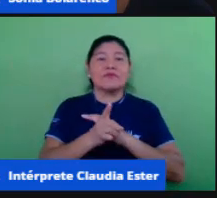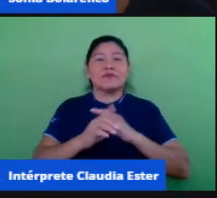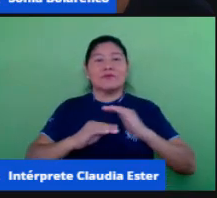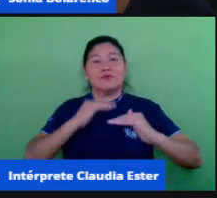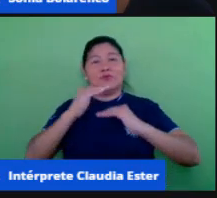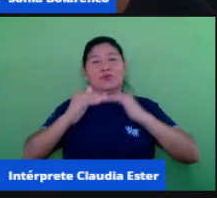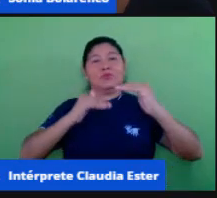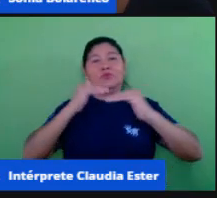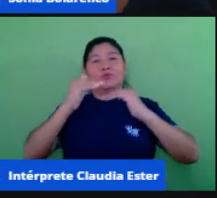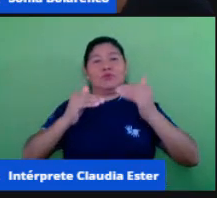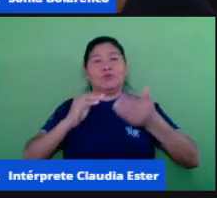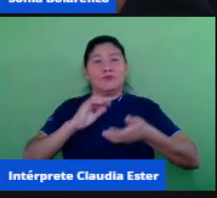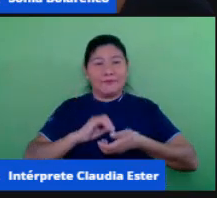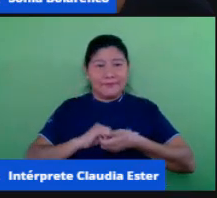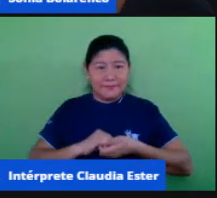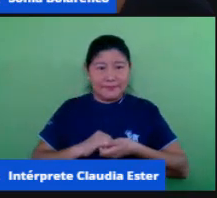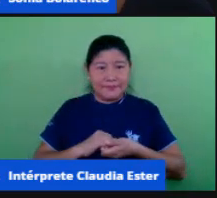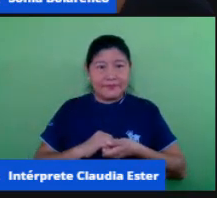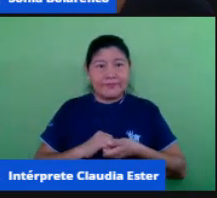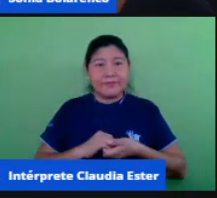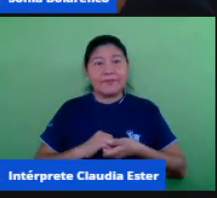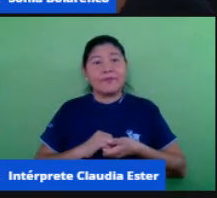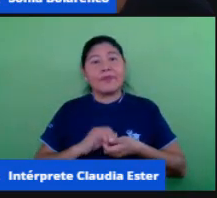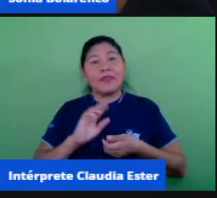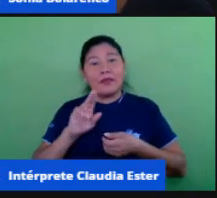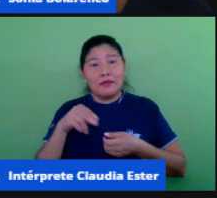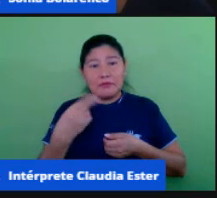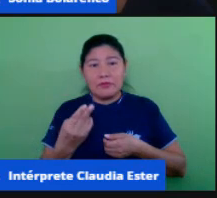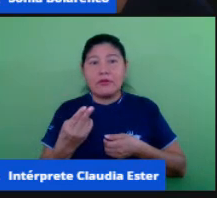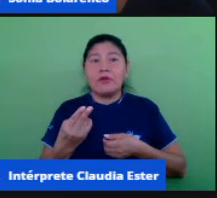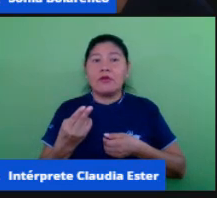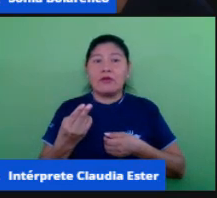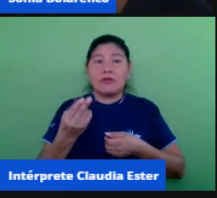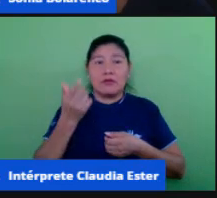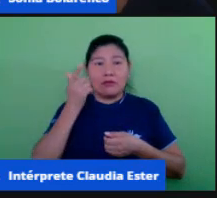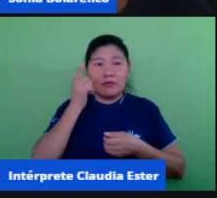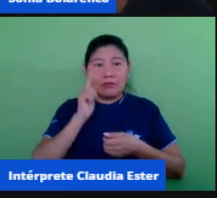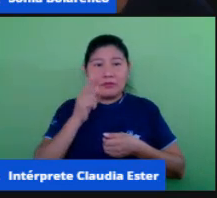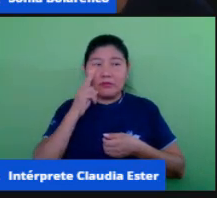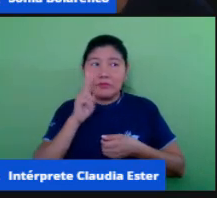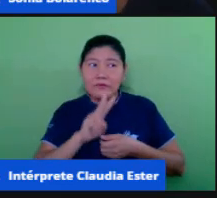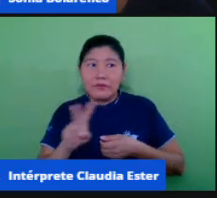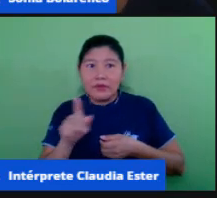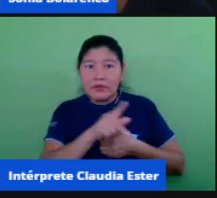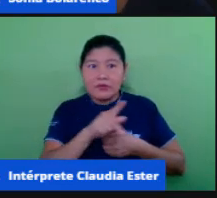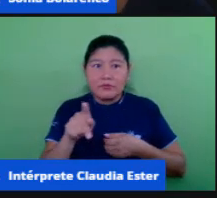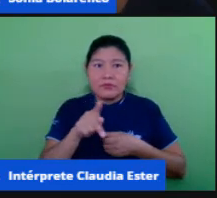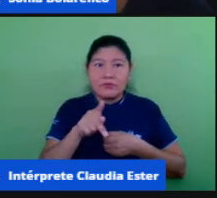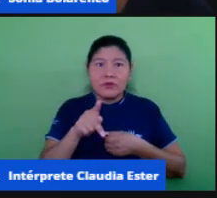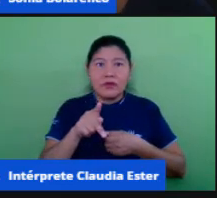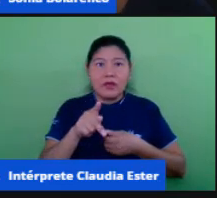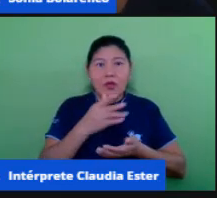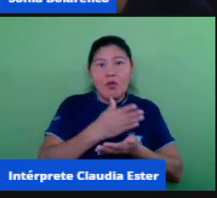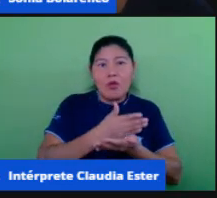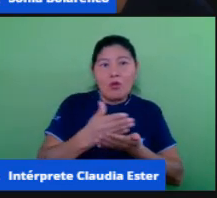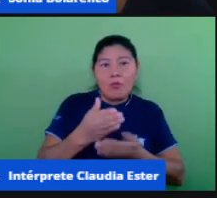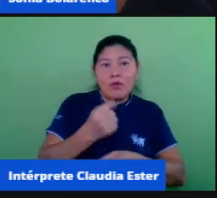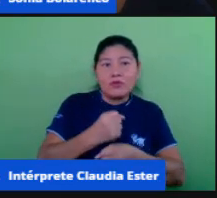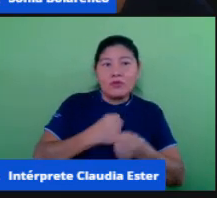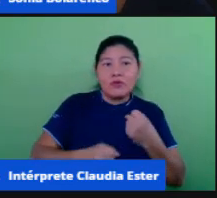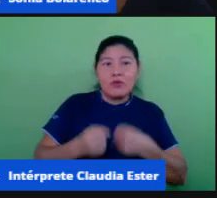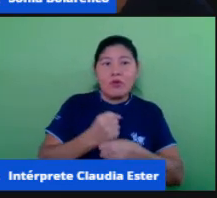e a gente pode ver muito bem que os nossos professores desde o ano passado estão hoje